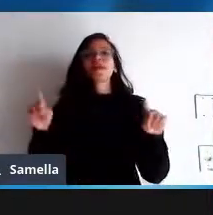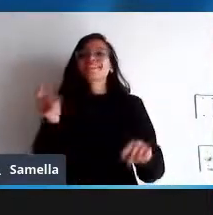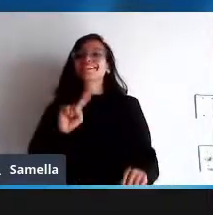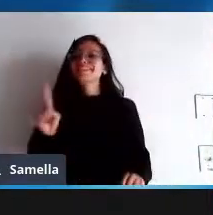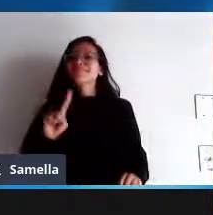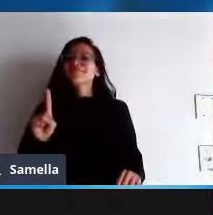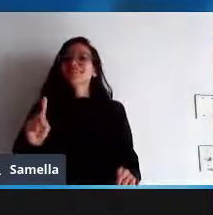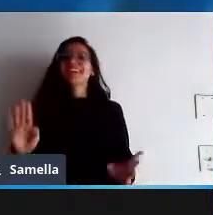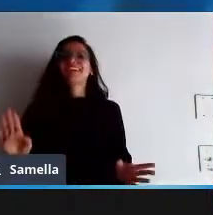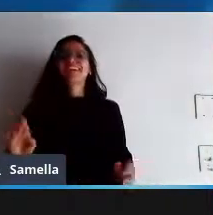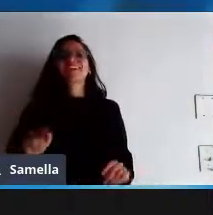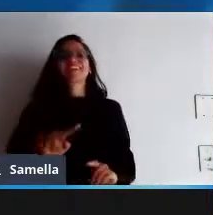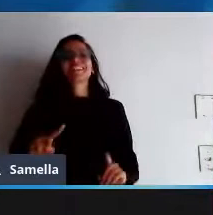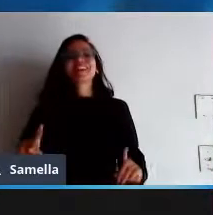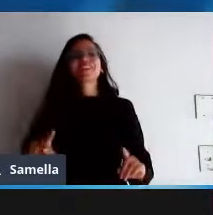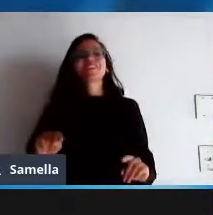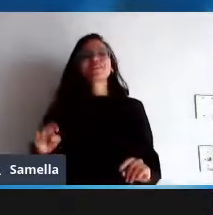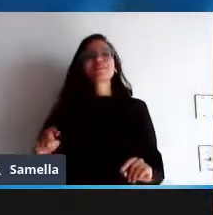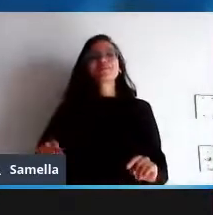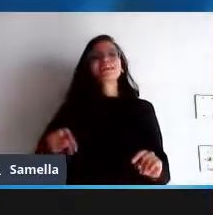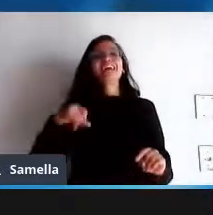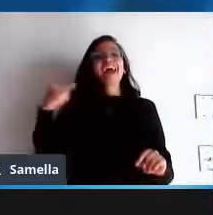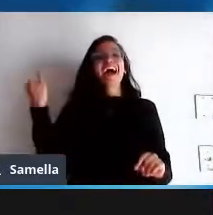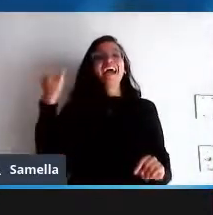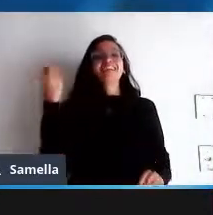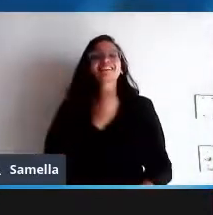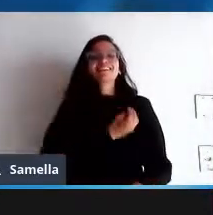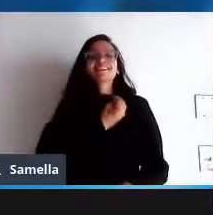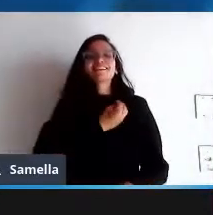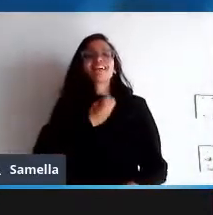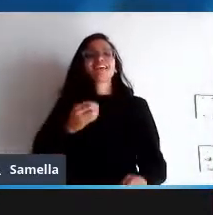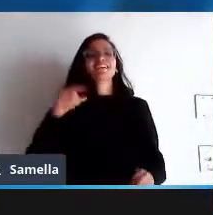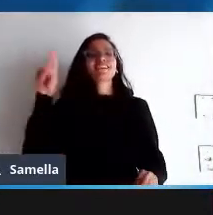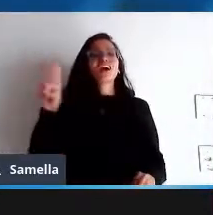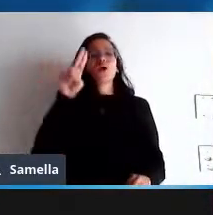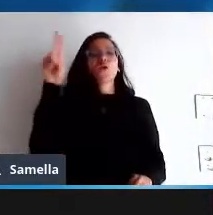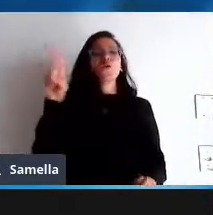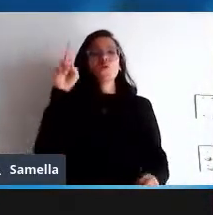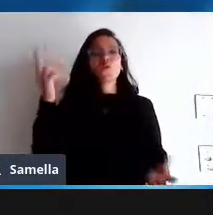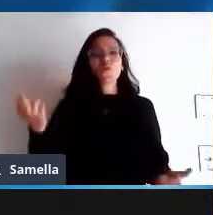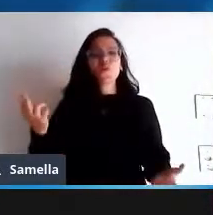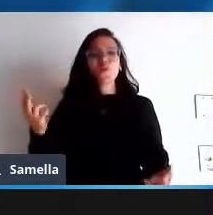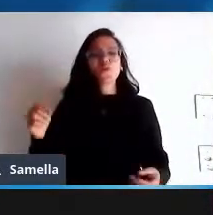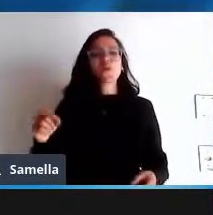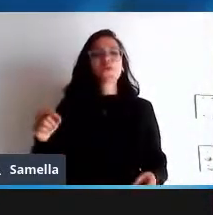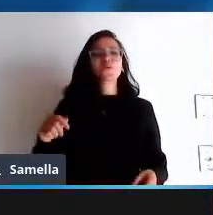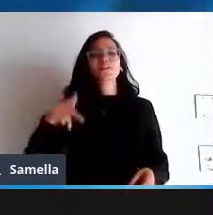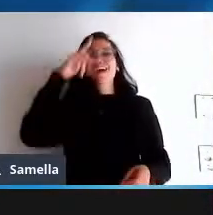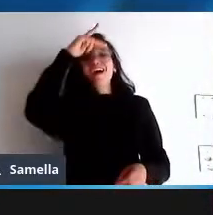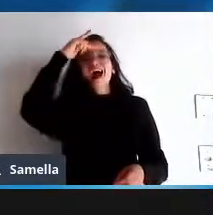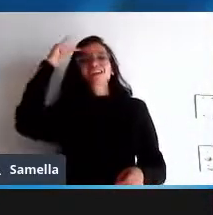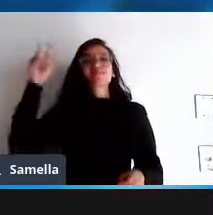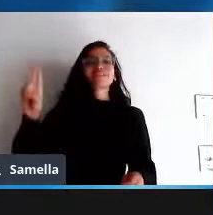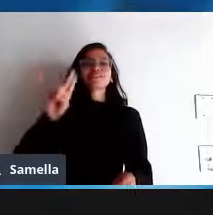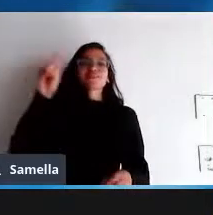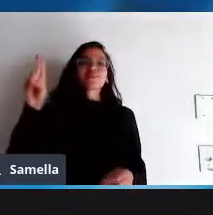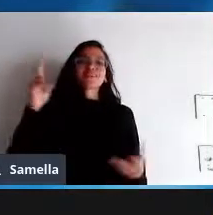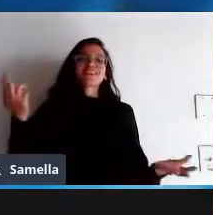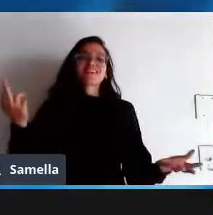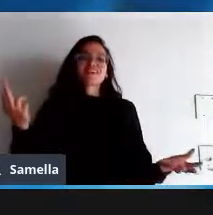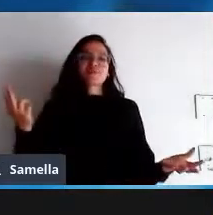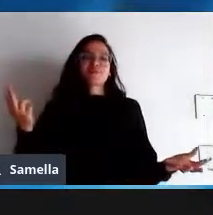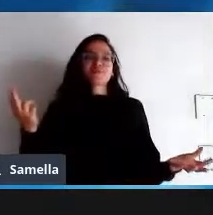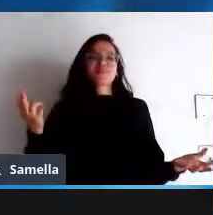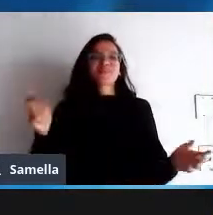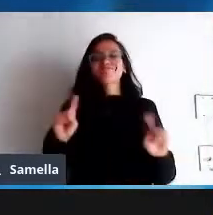erradicar a existência o uso e muito menos pessoalmente os usuários do software proprietário o